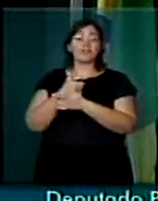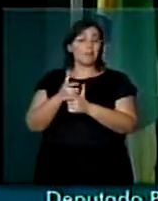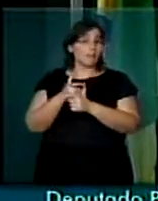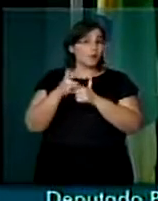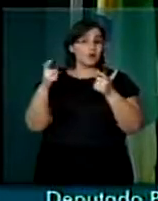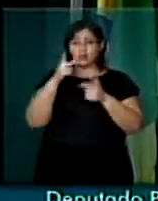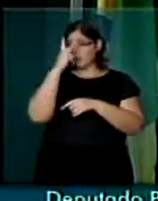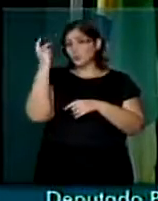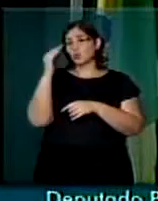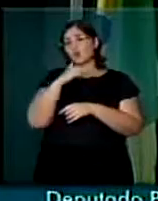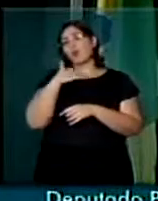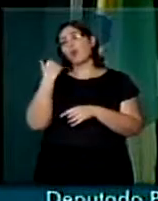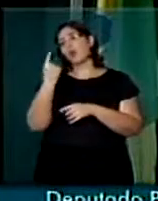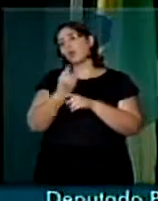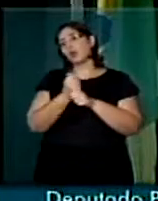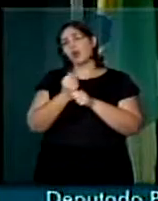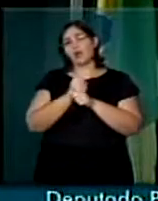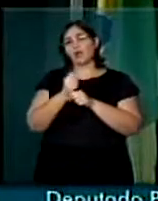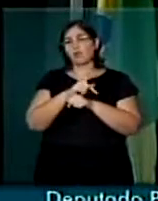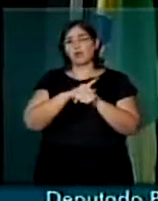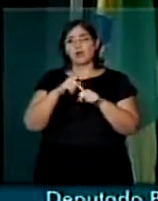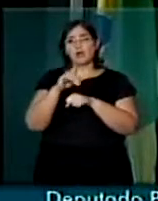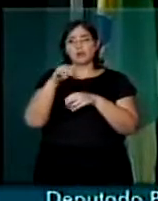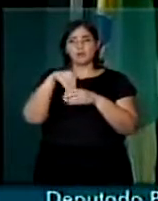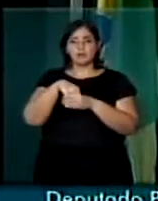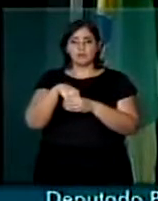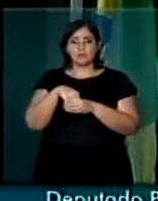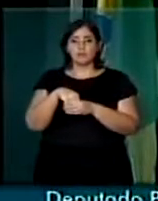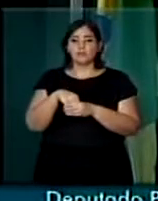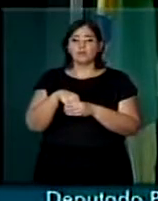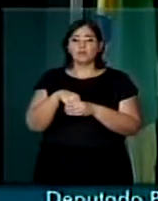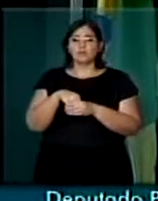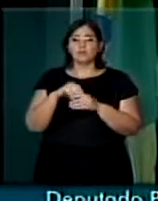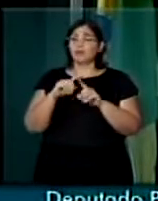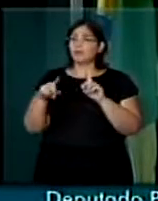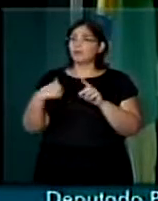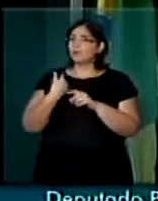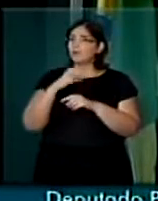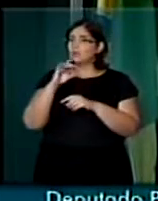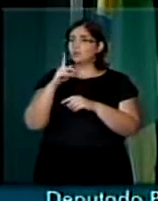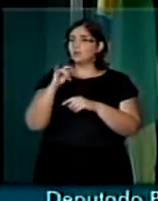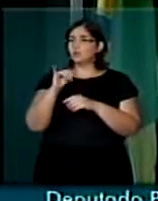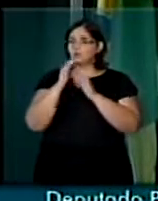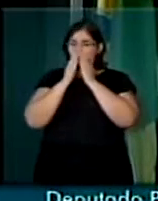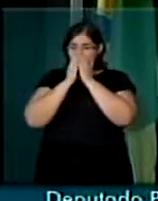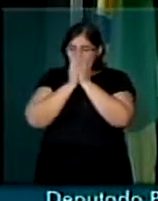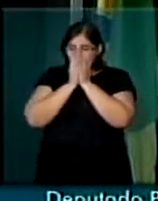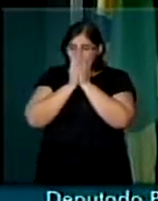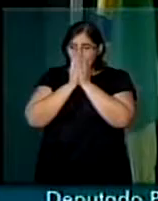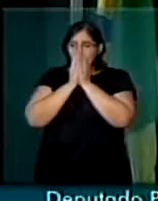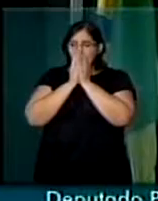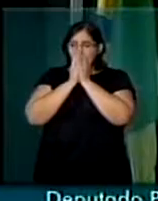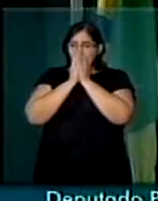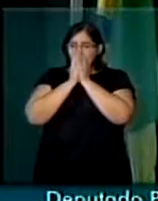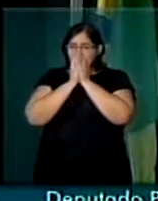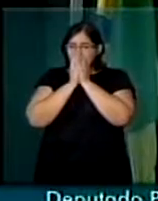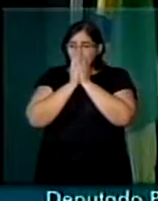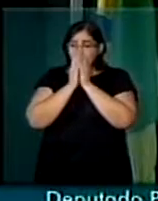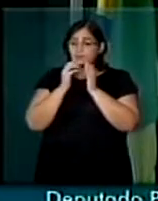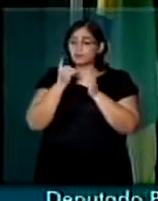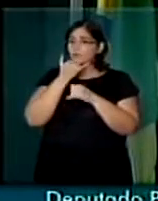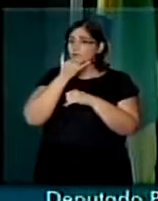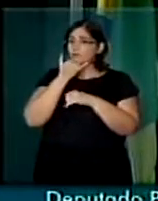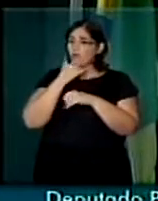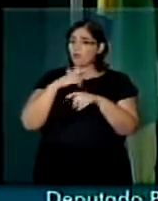número de mortes por ano no país. Mas a nossa CPI, ela trabalha um outro enfoque.